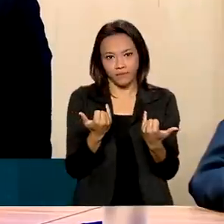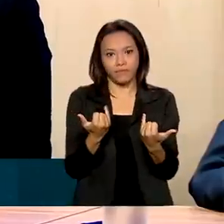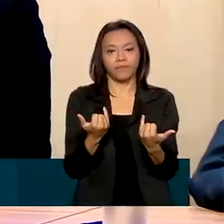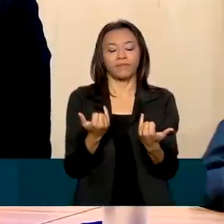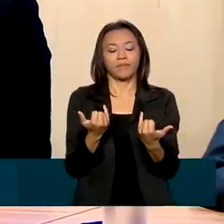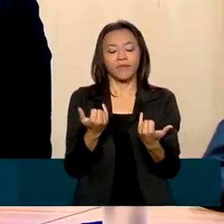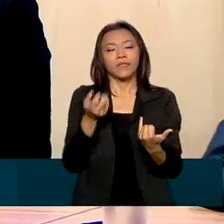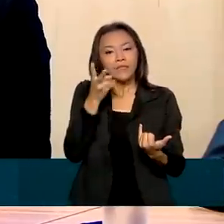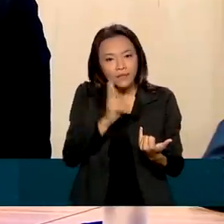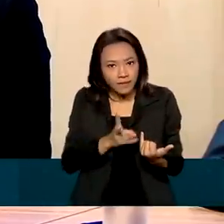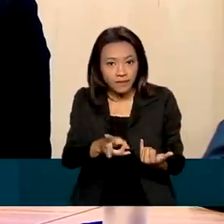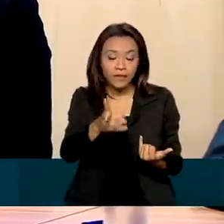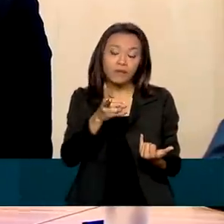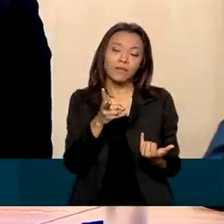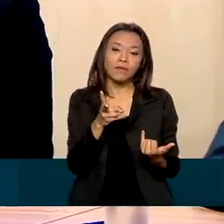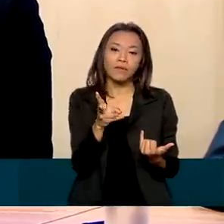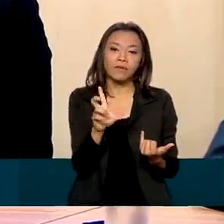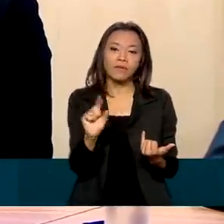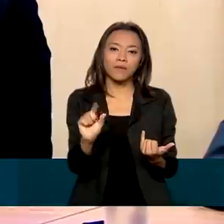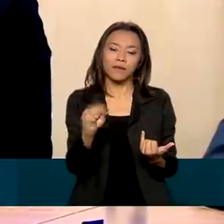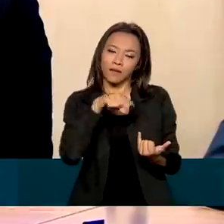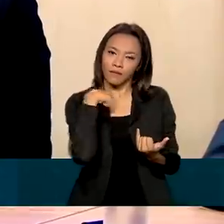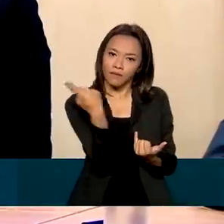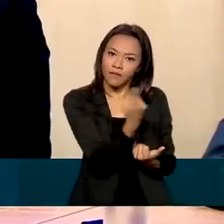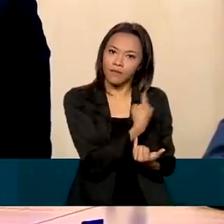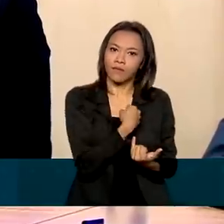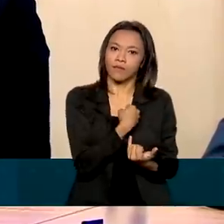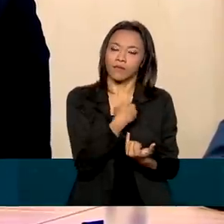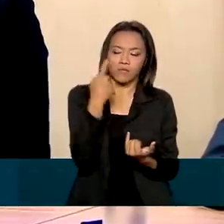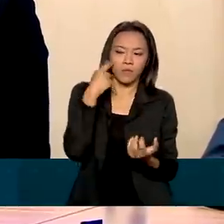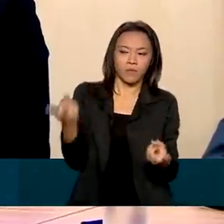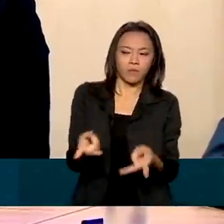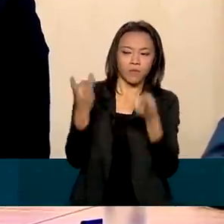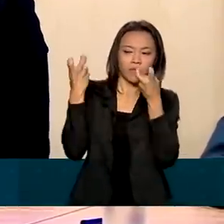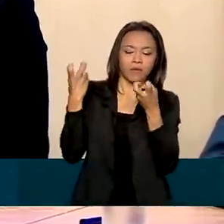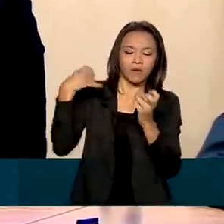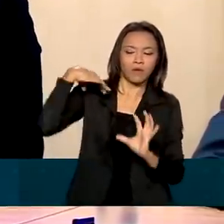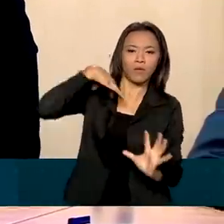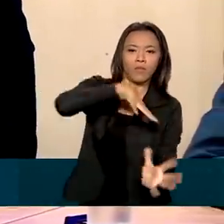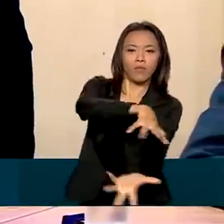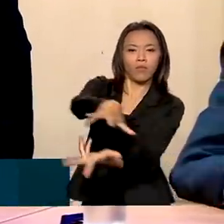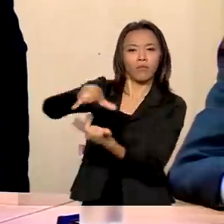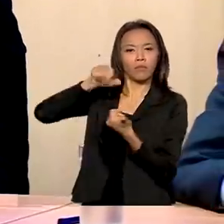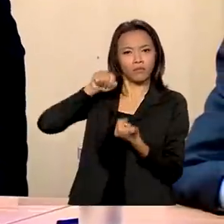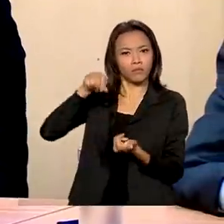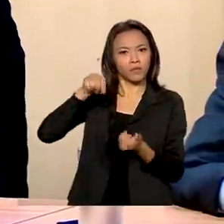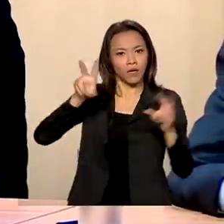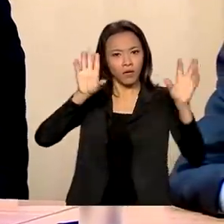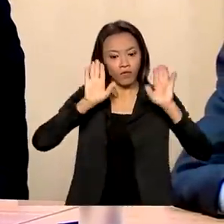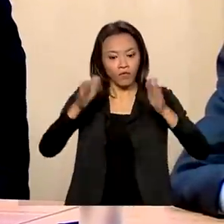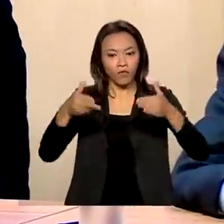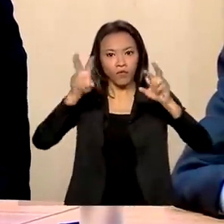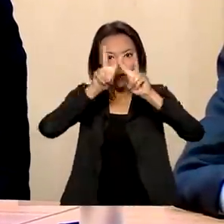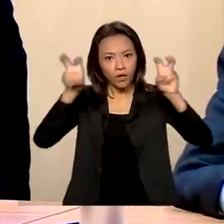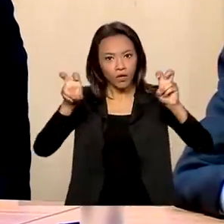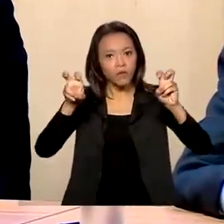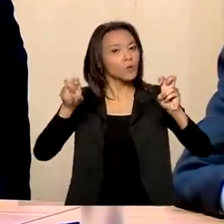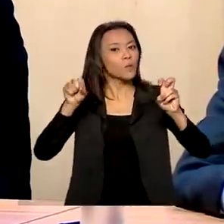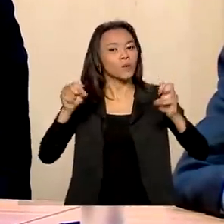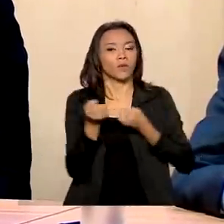E cada vez mais nós estamos vendo que o mundo inteiro está trabalhando nisso, só pensando nisso.